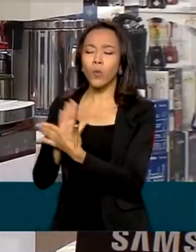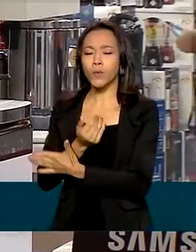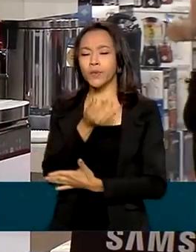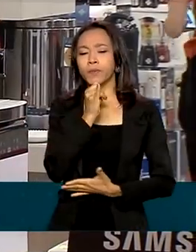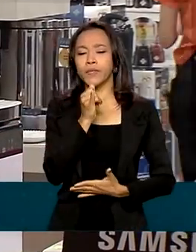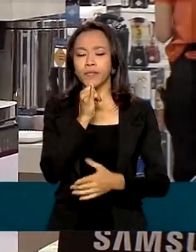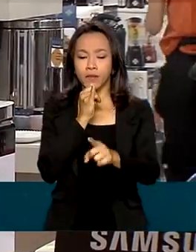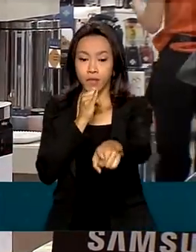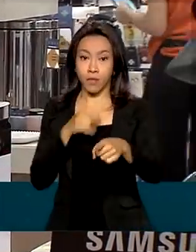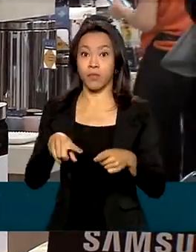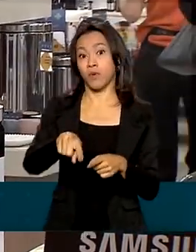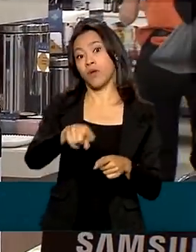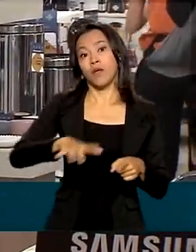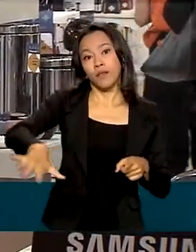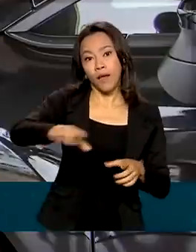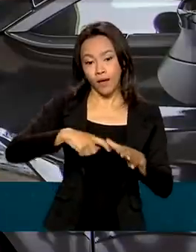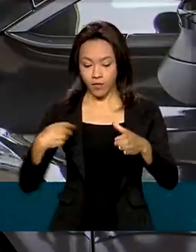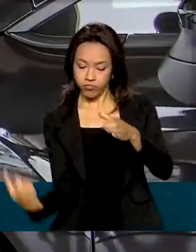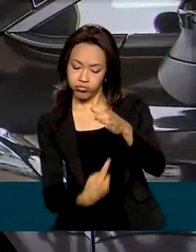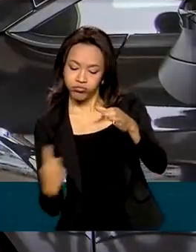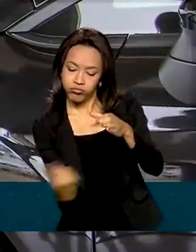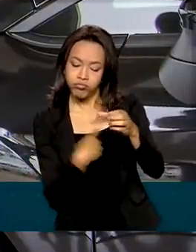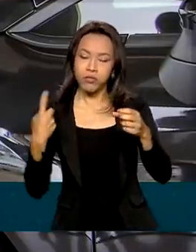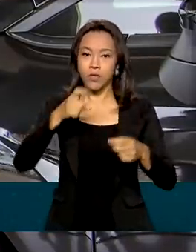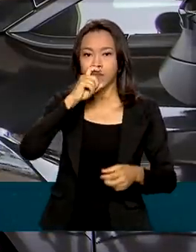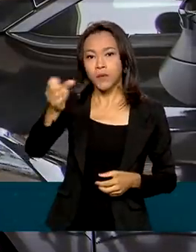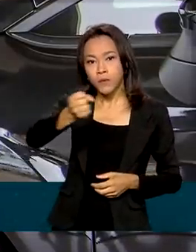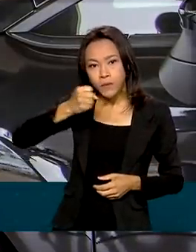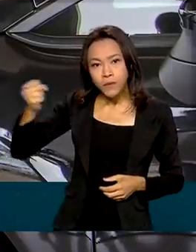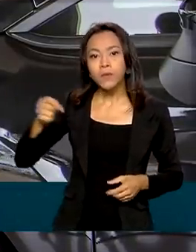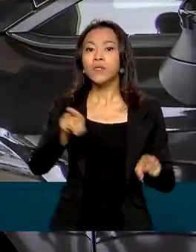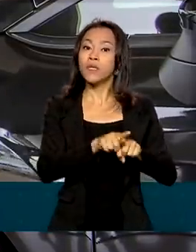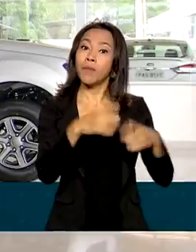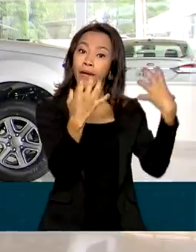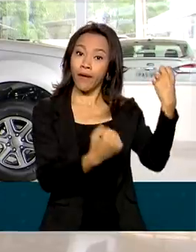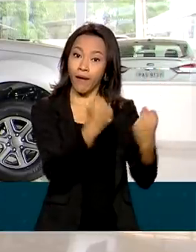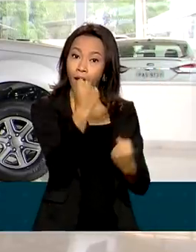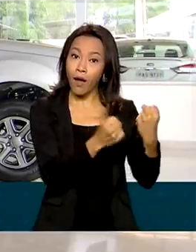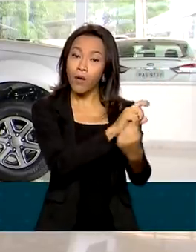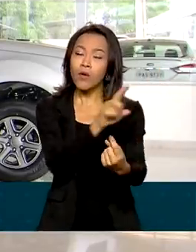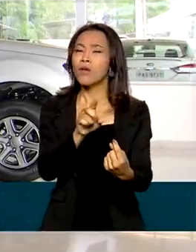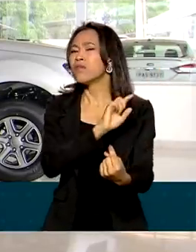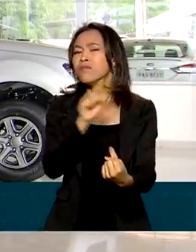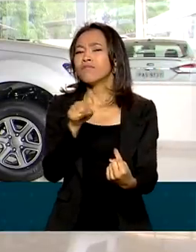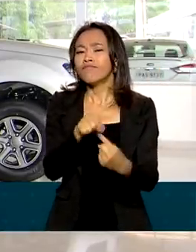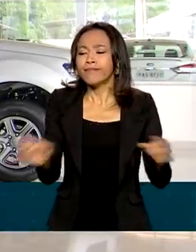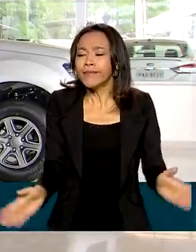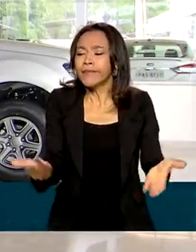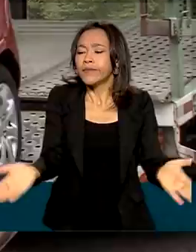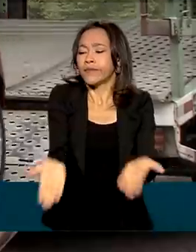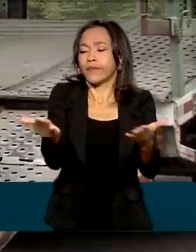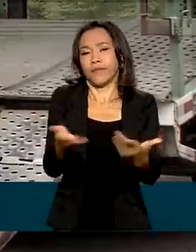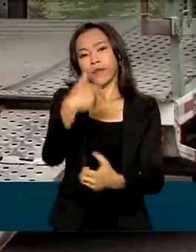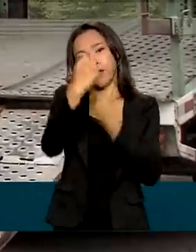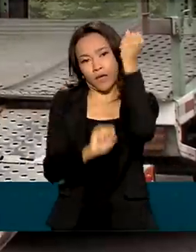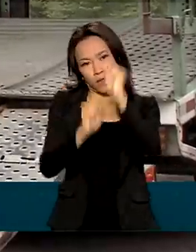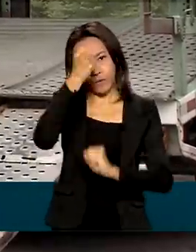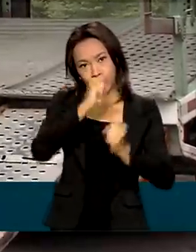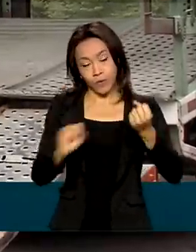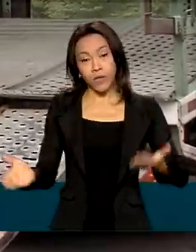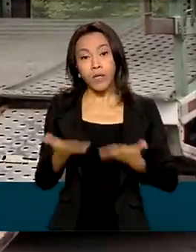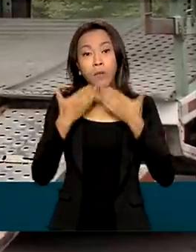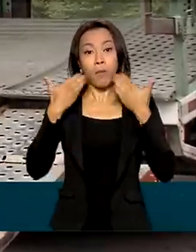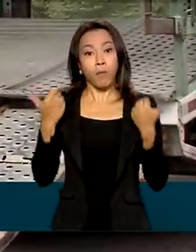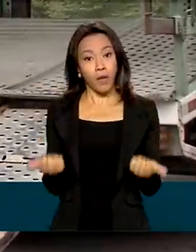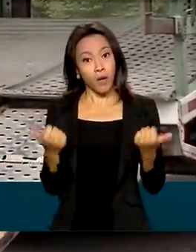como eletrodomésticos da linha branca e automóveis, numa medida para incentivar a indústria nacional e melhorar o